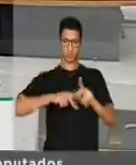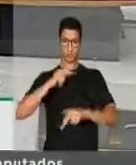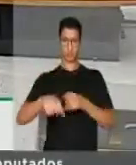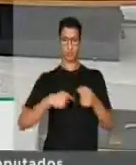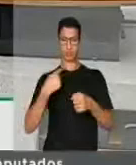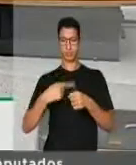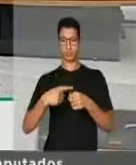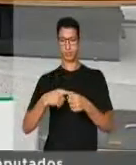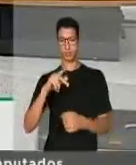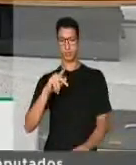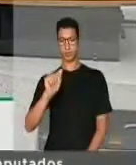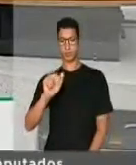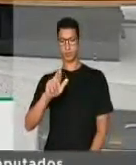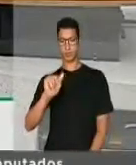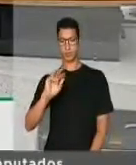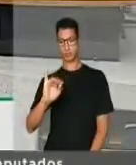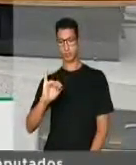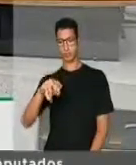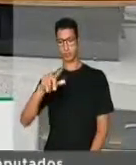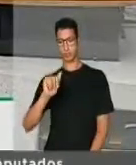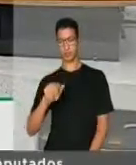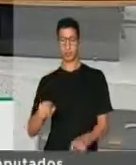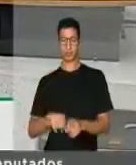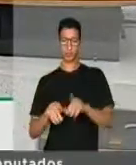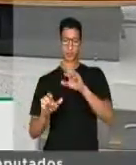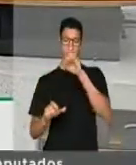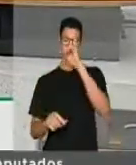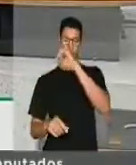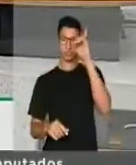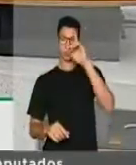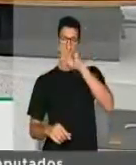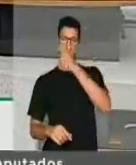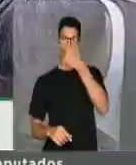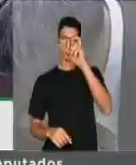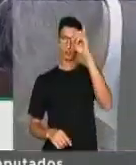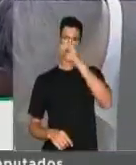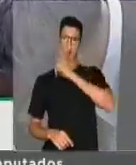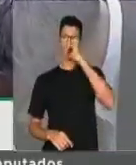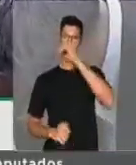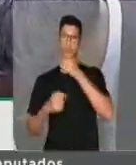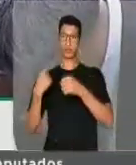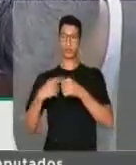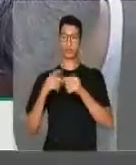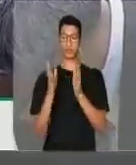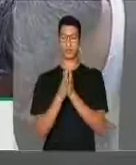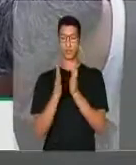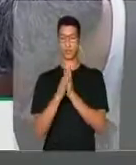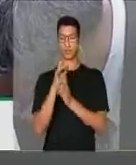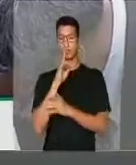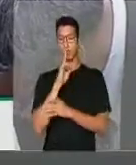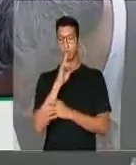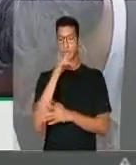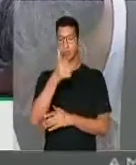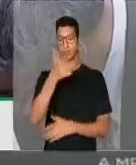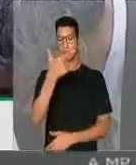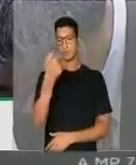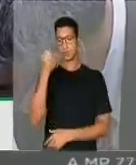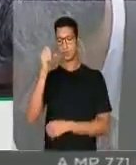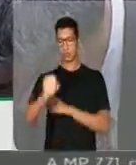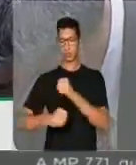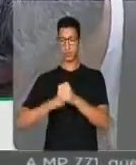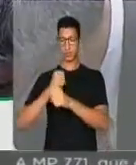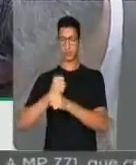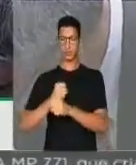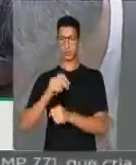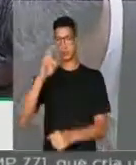da cidade de Paratinga, que agora no domingo, dia 25, a cidade comemorou o seu aniversário de 120 anos.